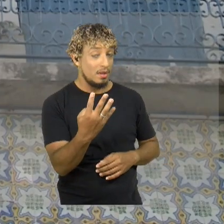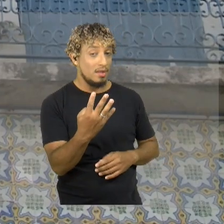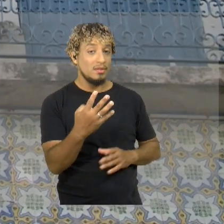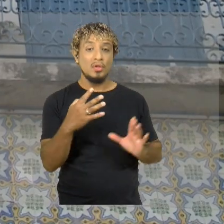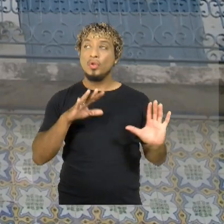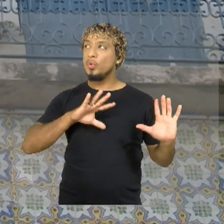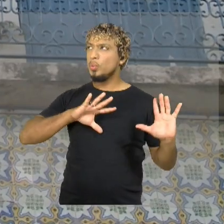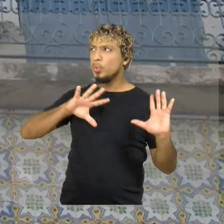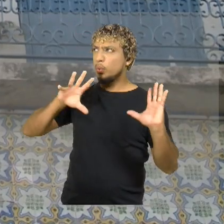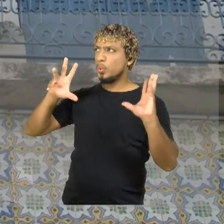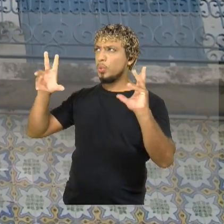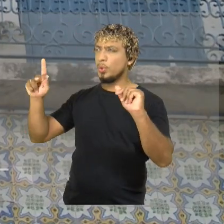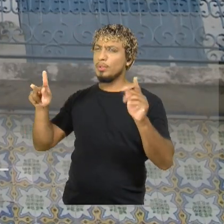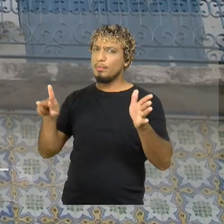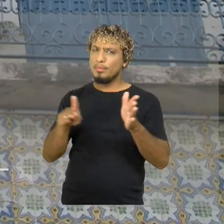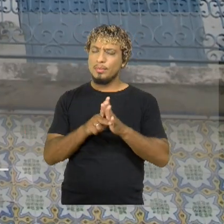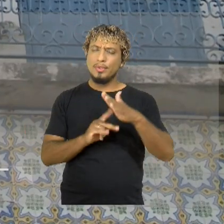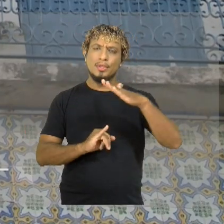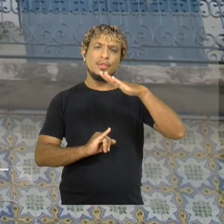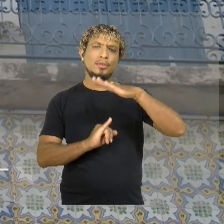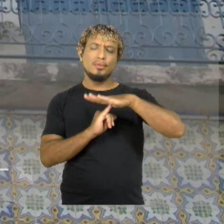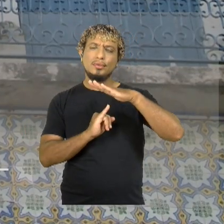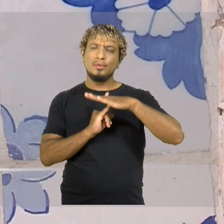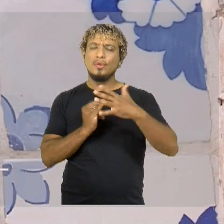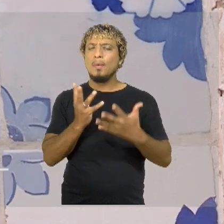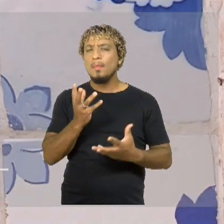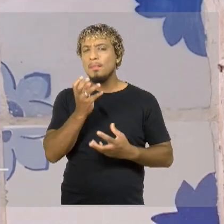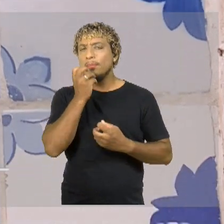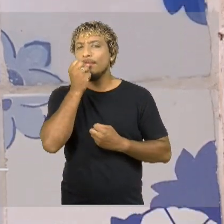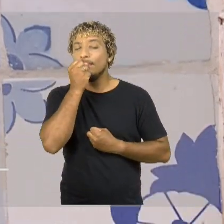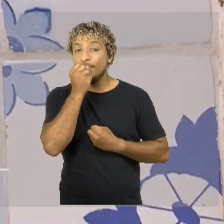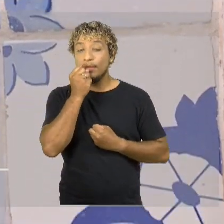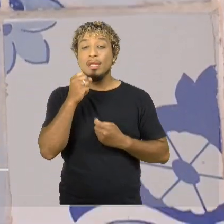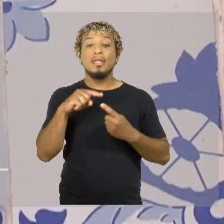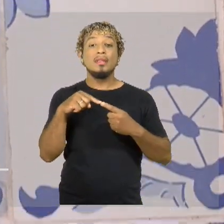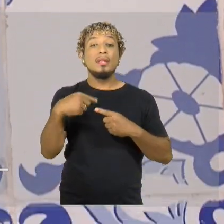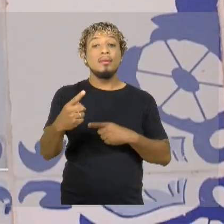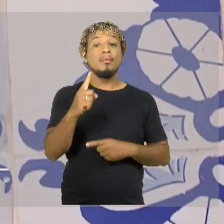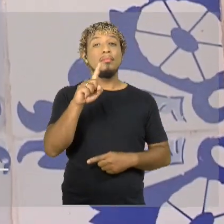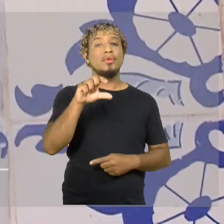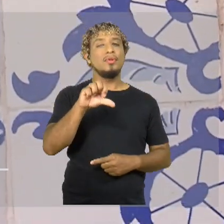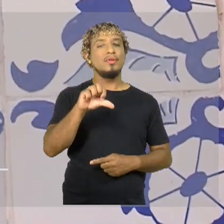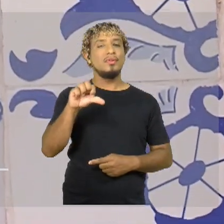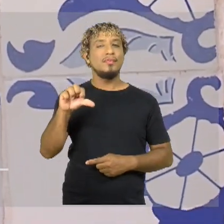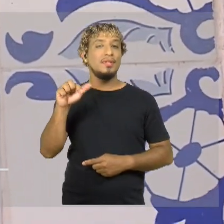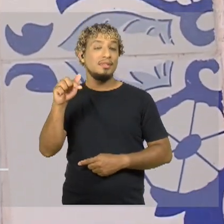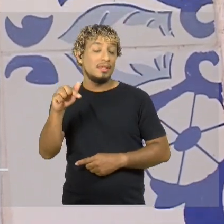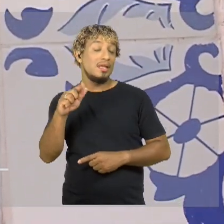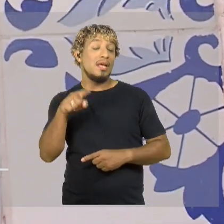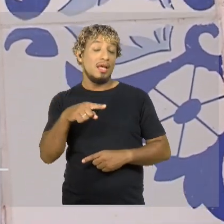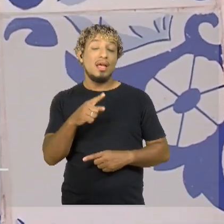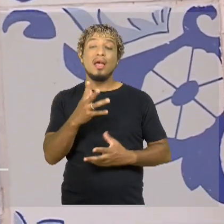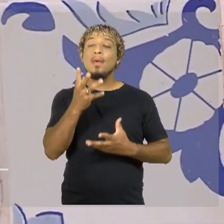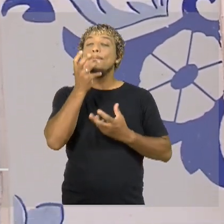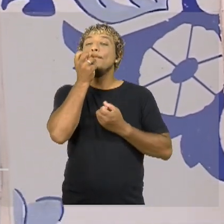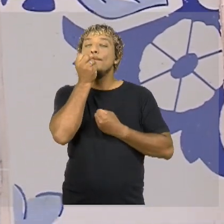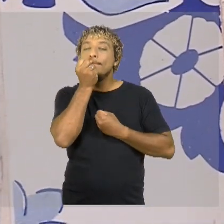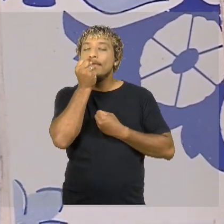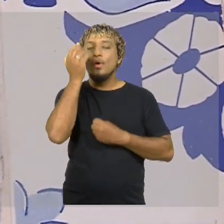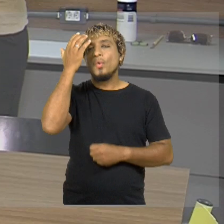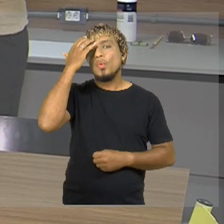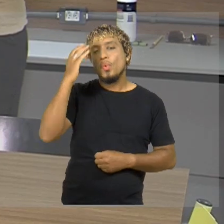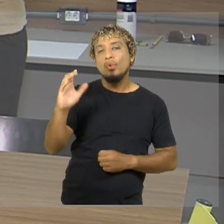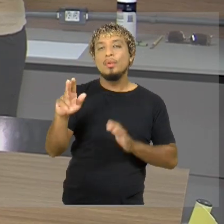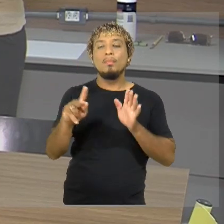foi tombado pelo IFAM, e em 1997 foi considerado patrimônio cultural e mundial pela